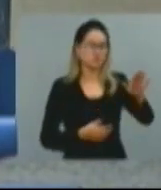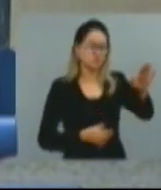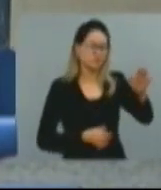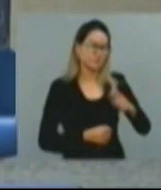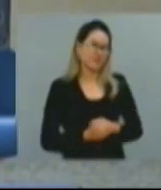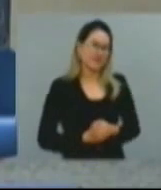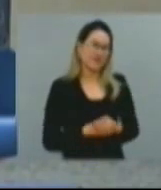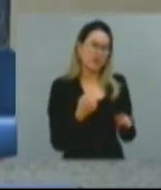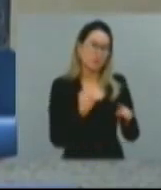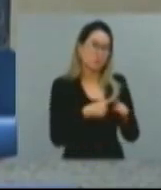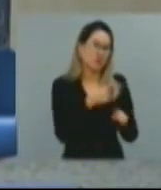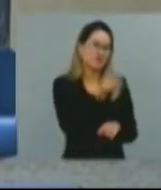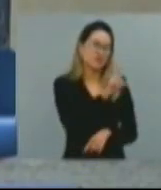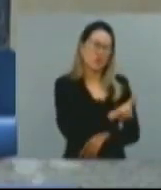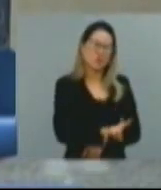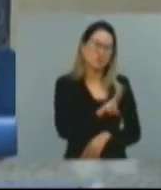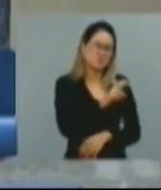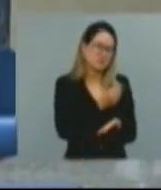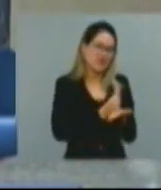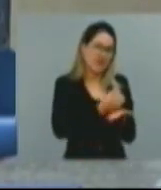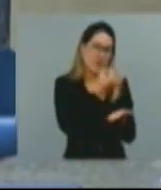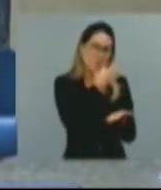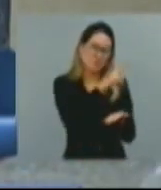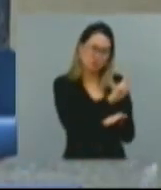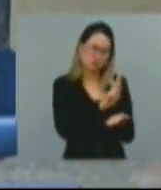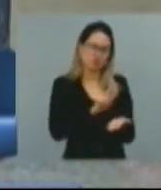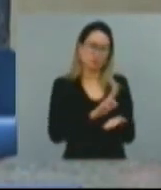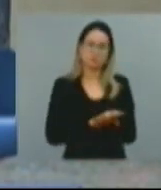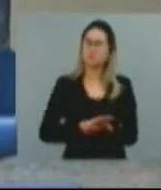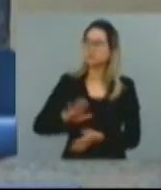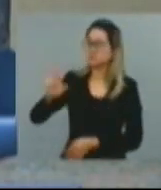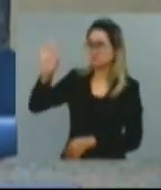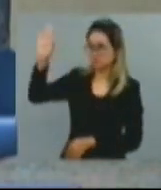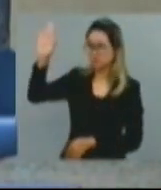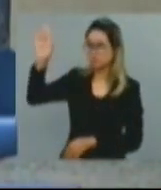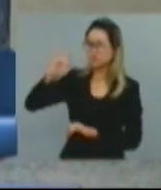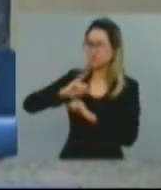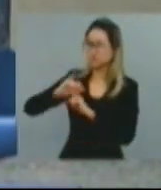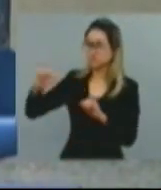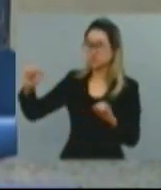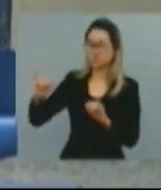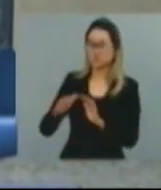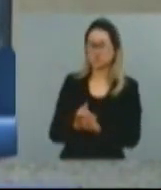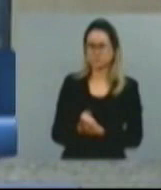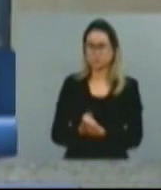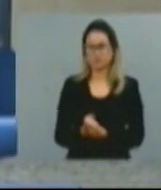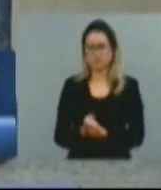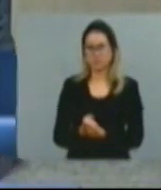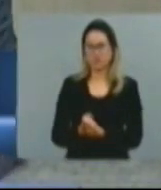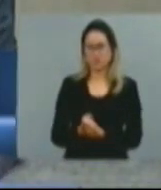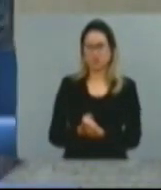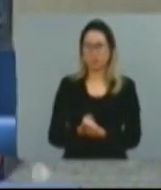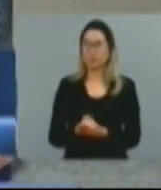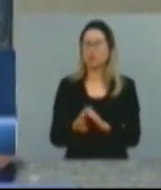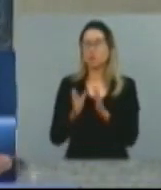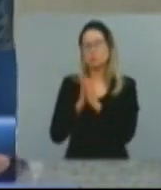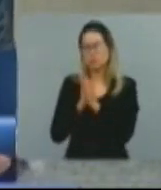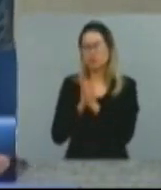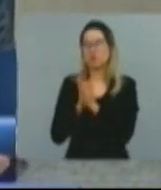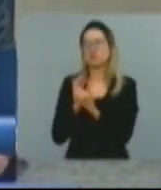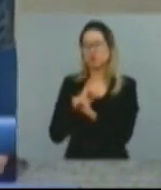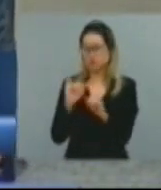porque ele não usa remédio. Só um instante, deputado. Ele está informando ao líder. Só um instante, deputado. Informação